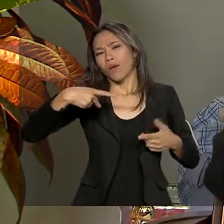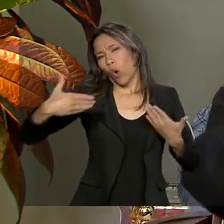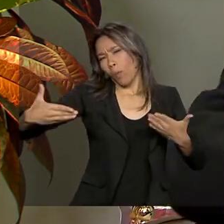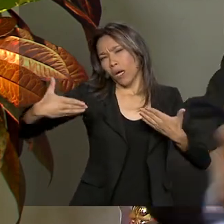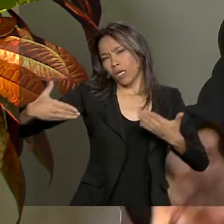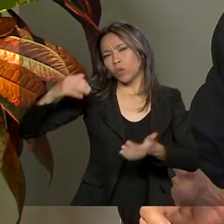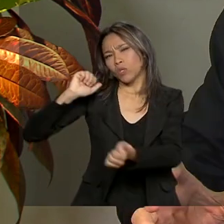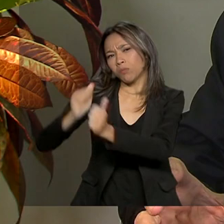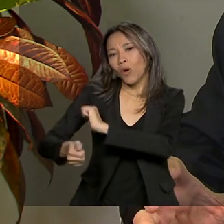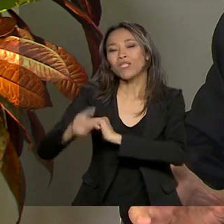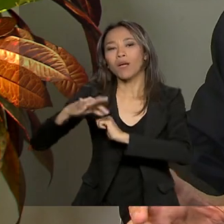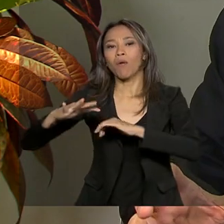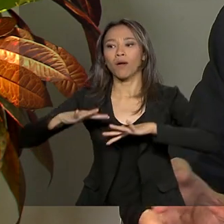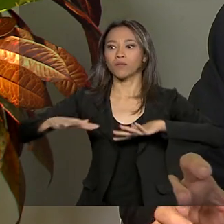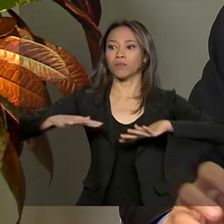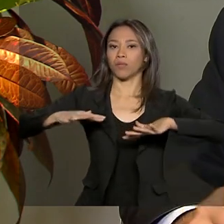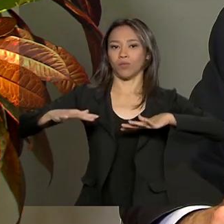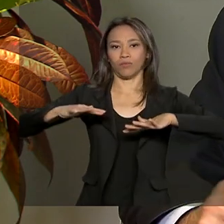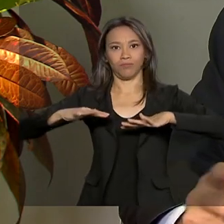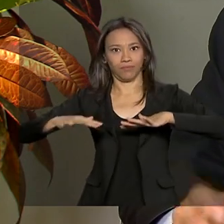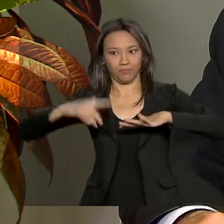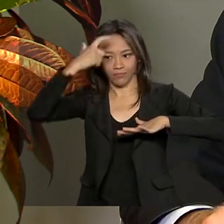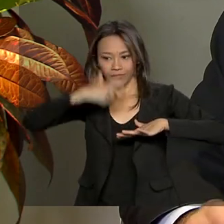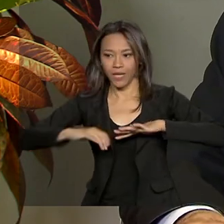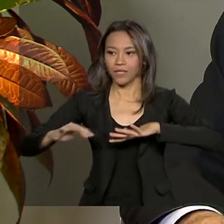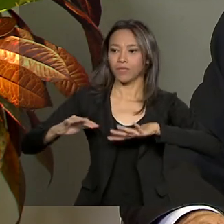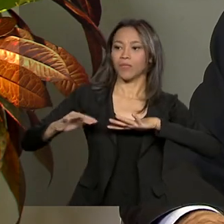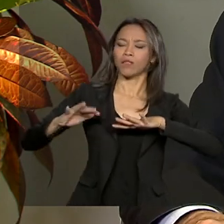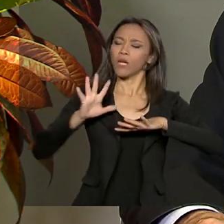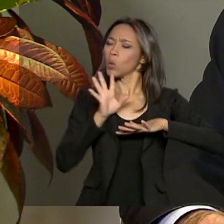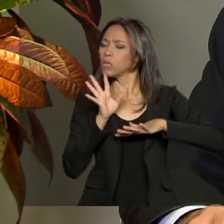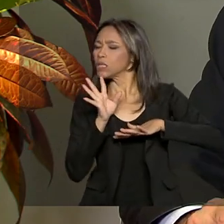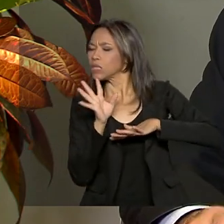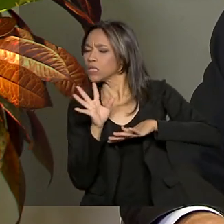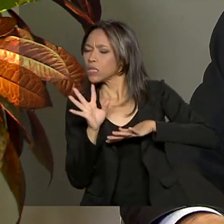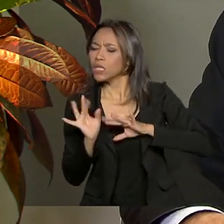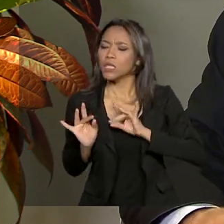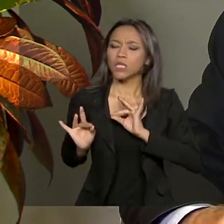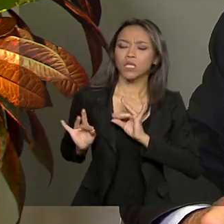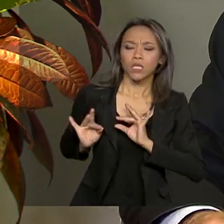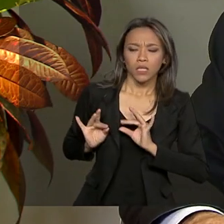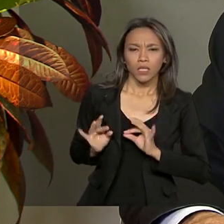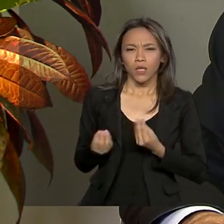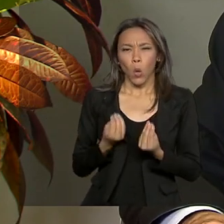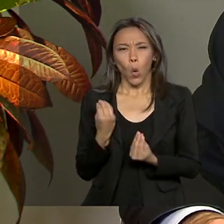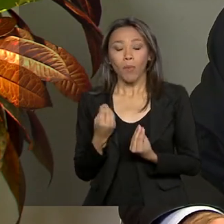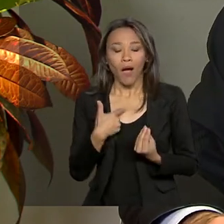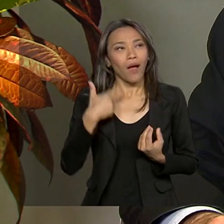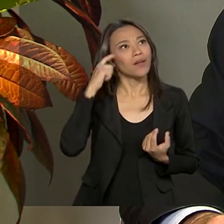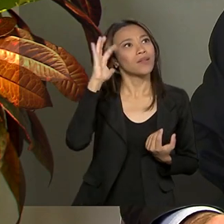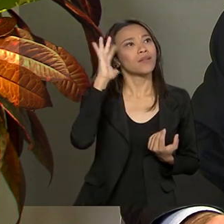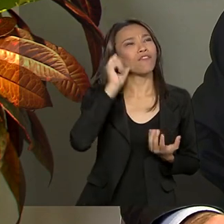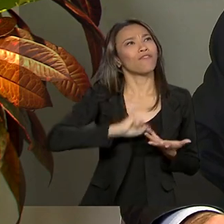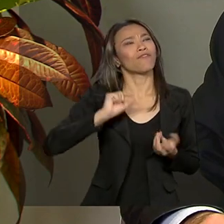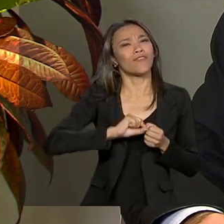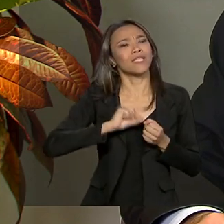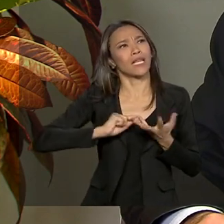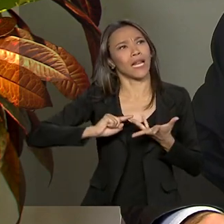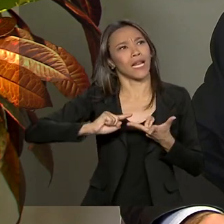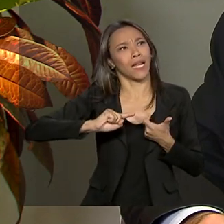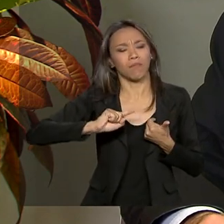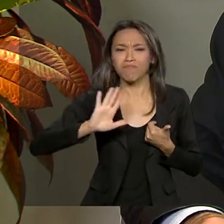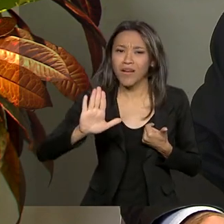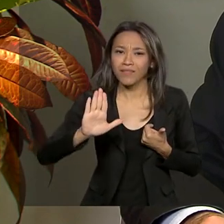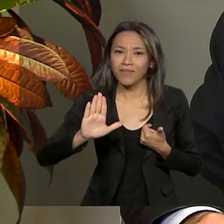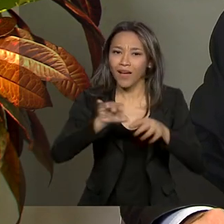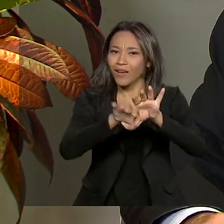esporte, é um ano de aquecimento. Onde ele vai conhecer as coisas. Ele imagina fazer muita coisa que a estrutura não